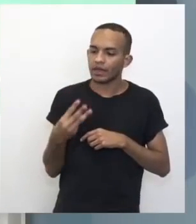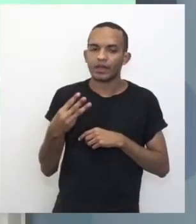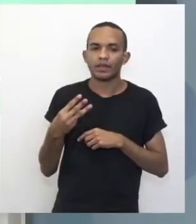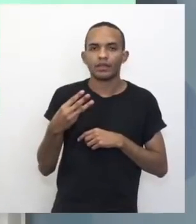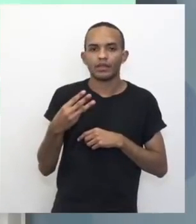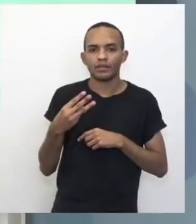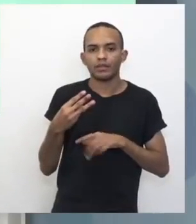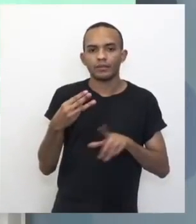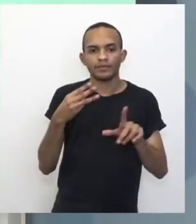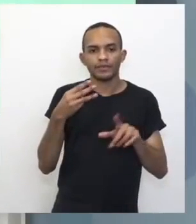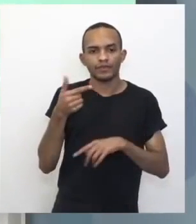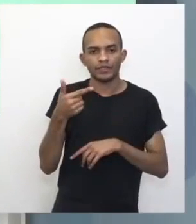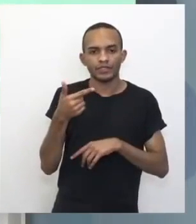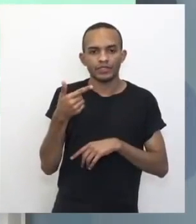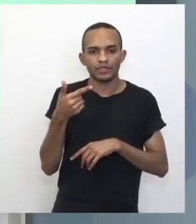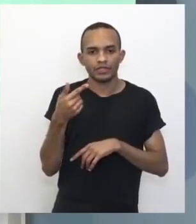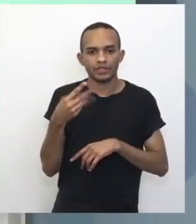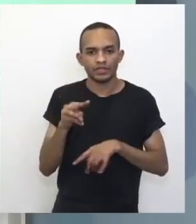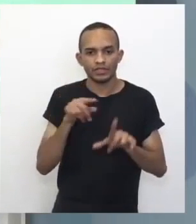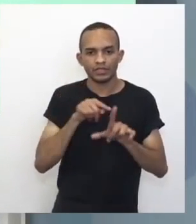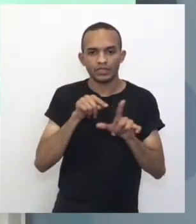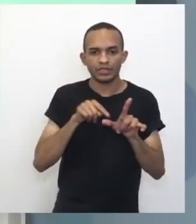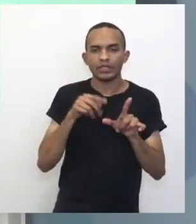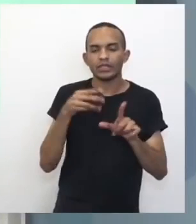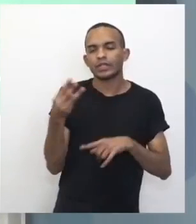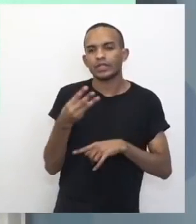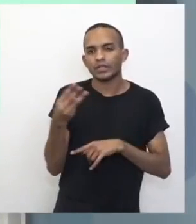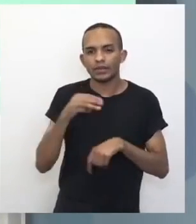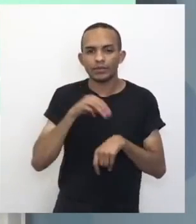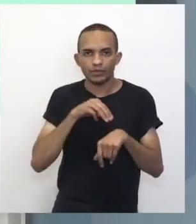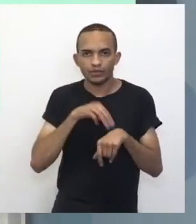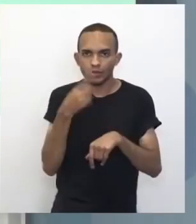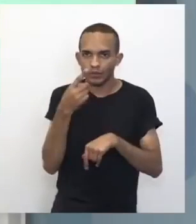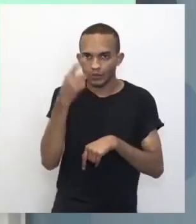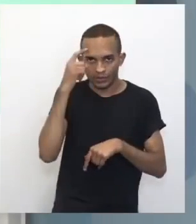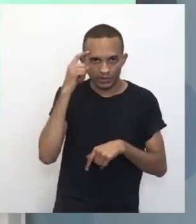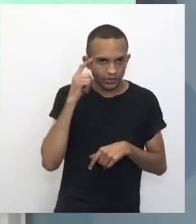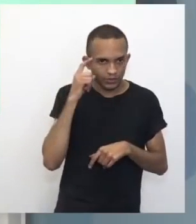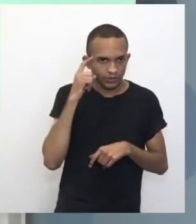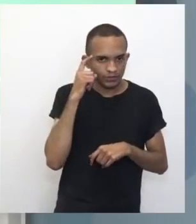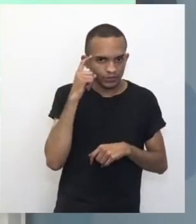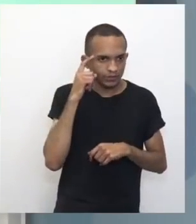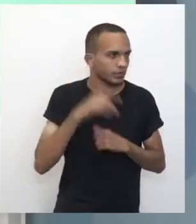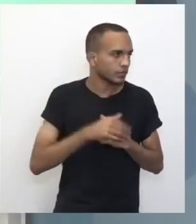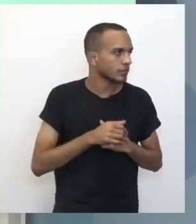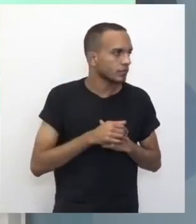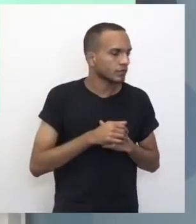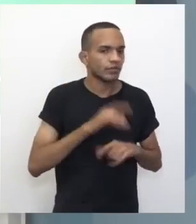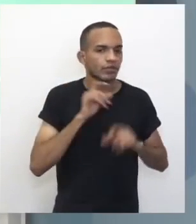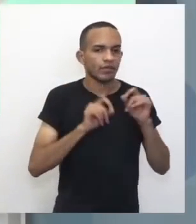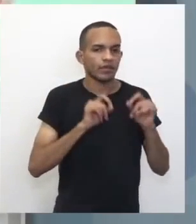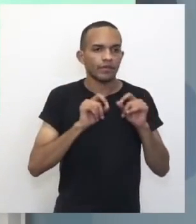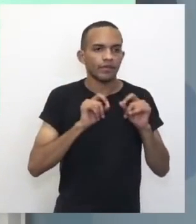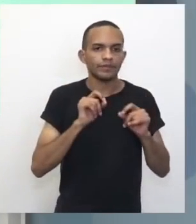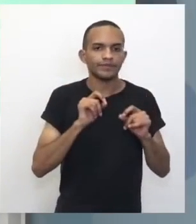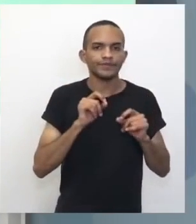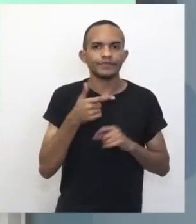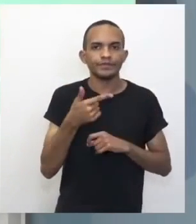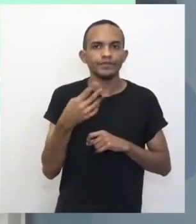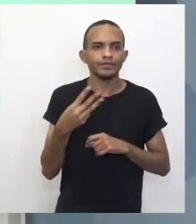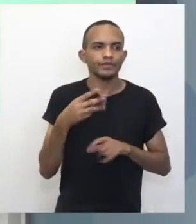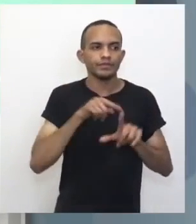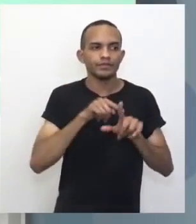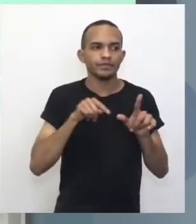Então, 23 graus, 33 minutos e 1 segundo. Mais para frente vocês vão ver isso. Mas, 23 graus. O nós vamos